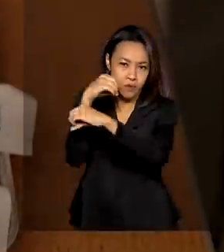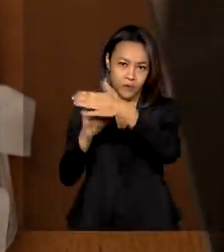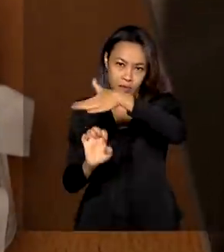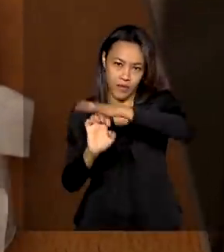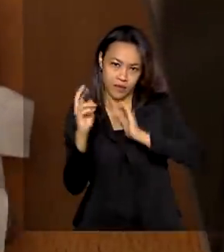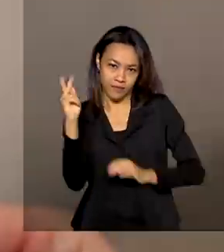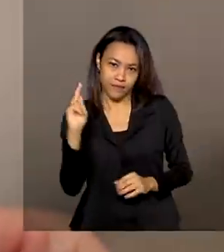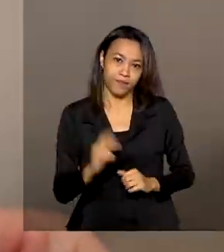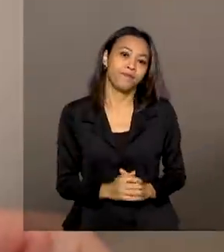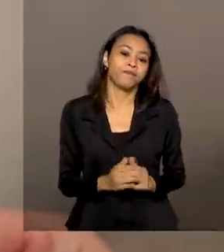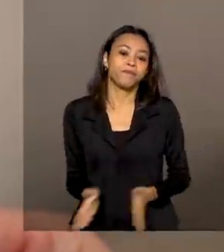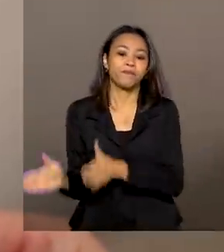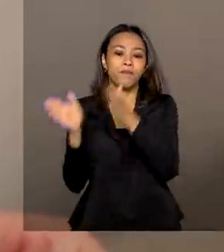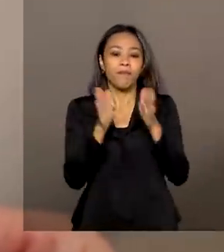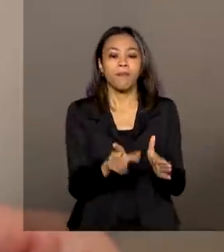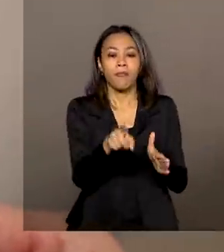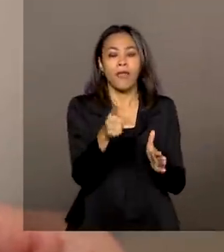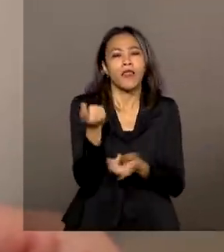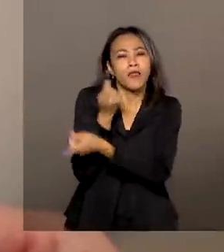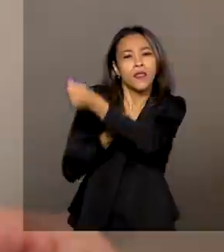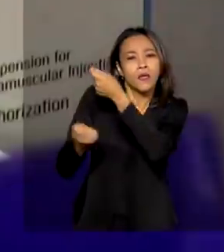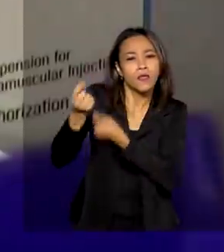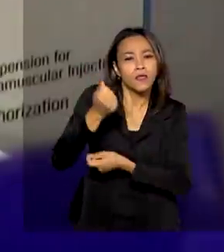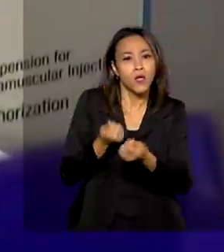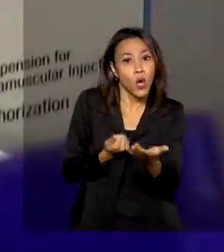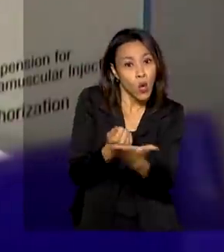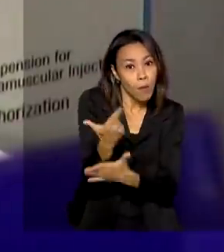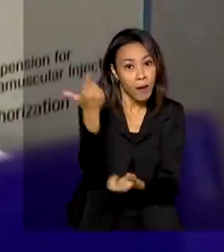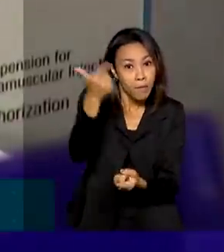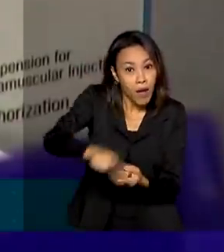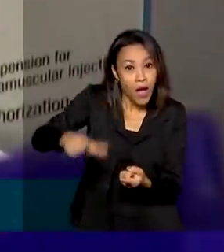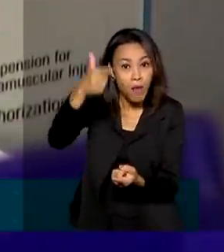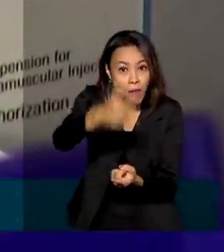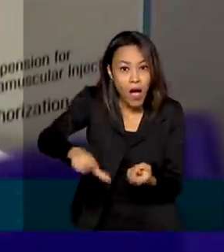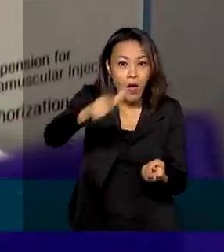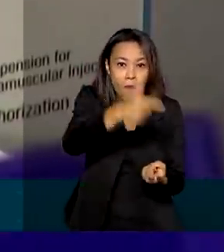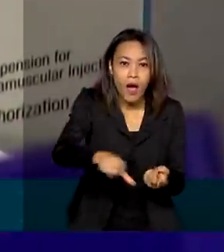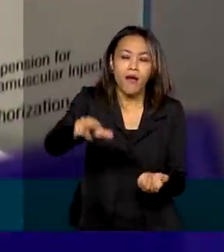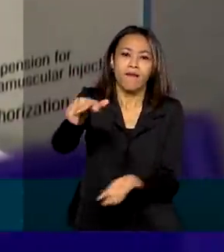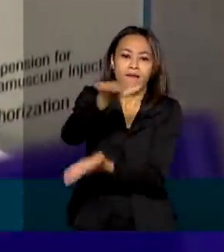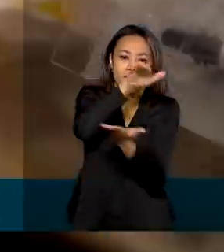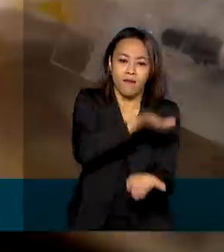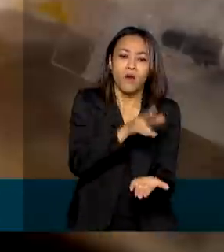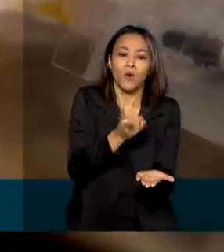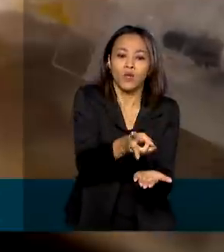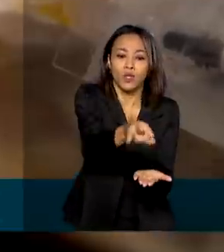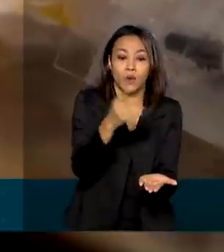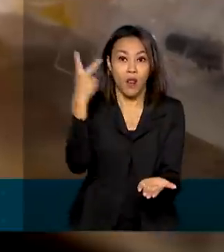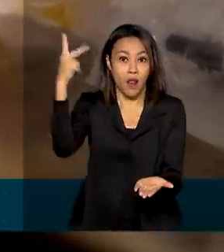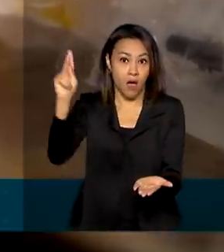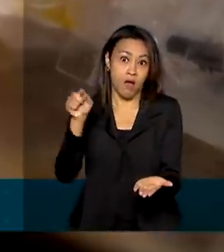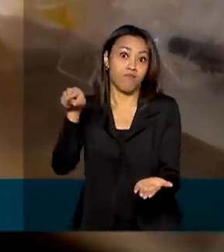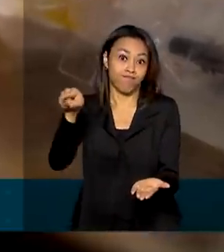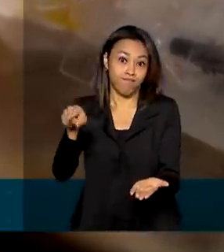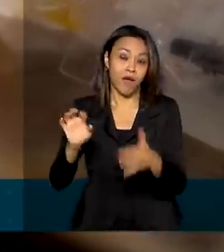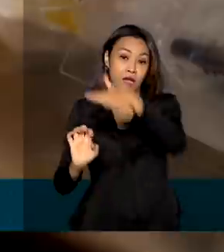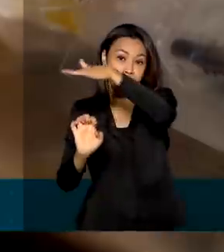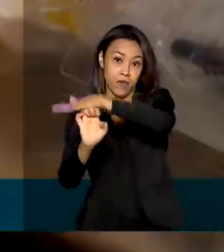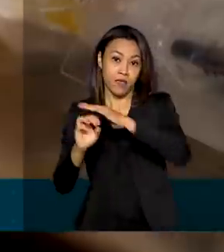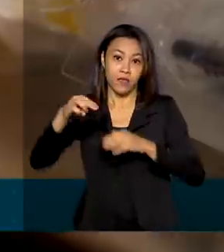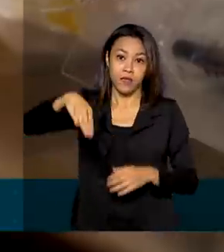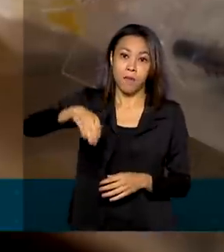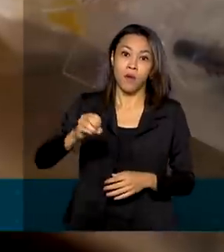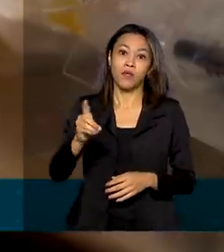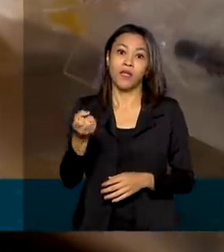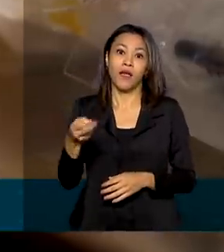As negociações para a compra de mais vacinas continuam. Representantes do laboratório Moderna confirmaram ao Ministério da Saúde que